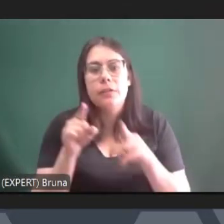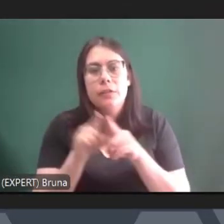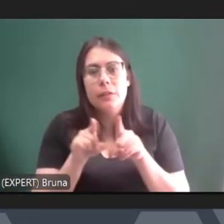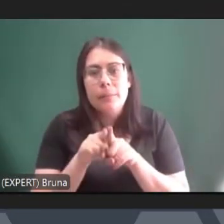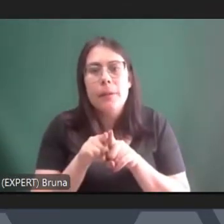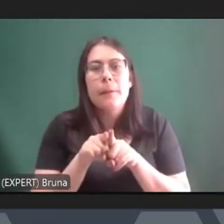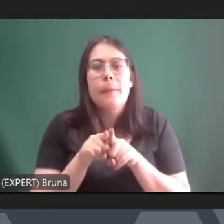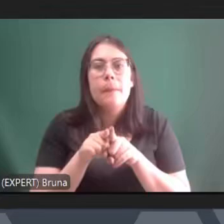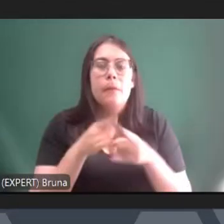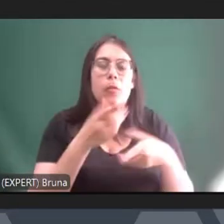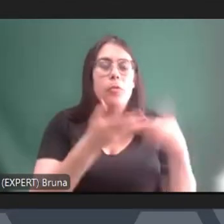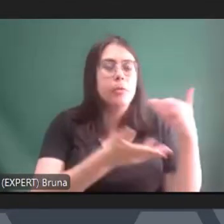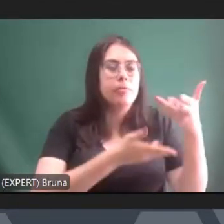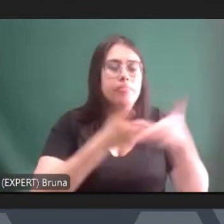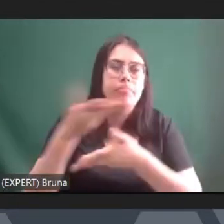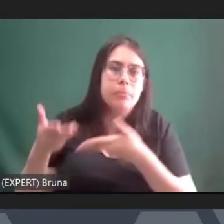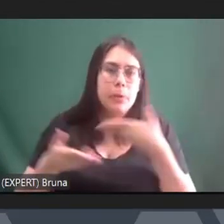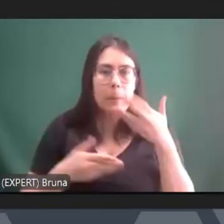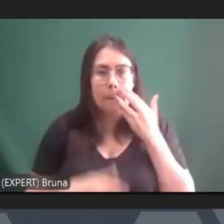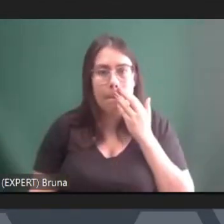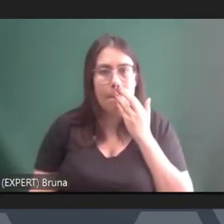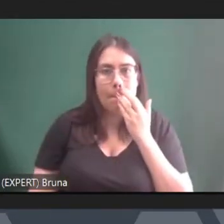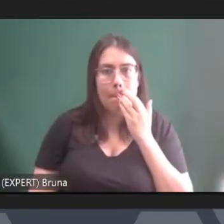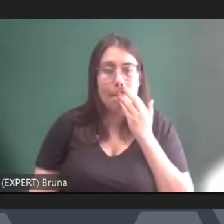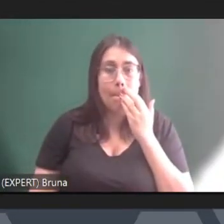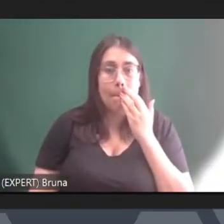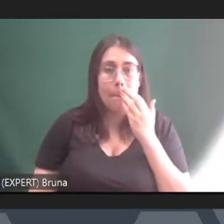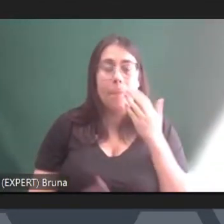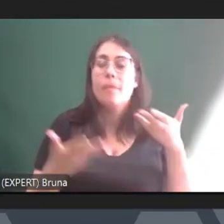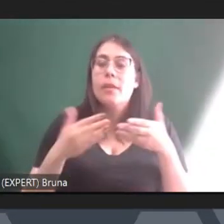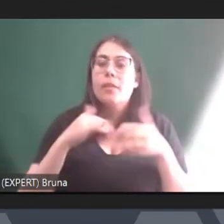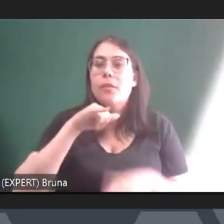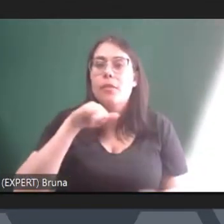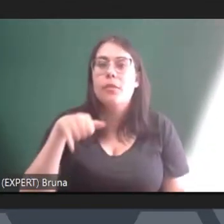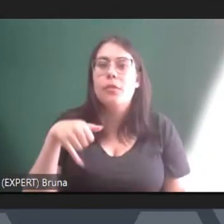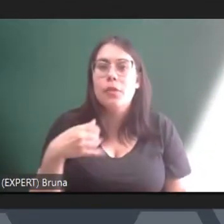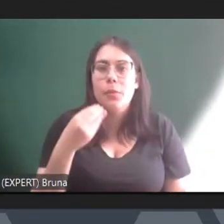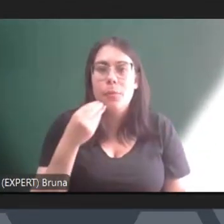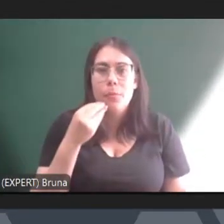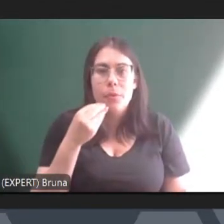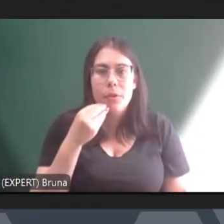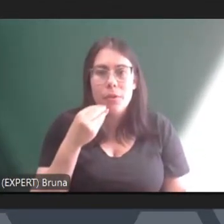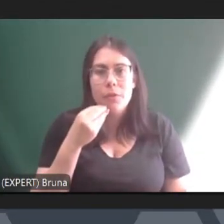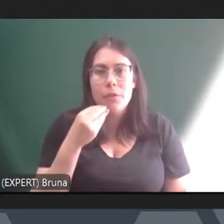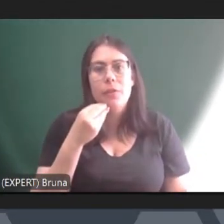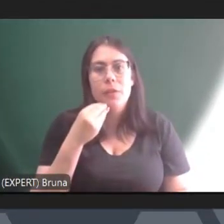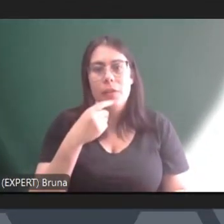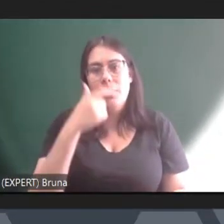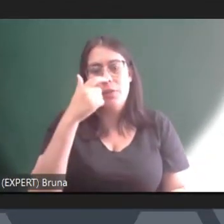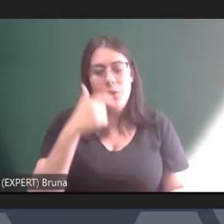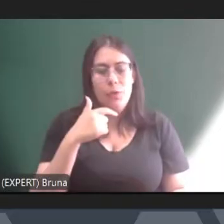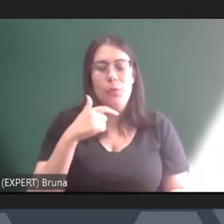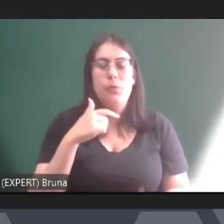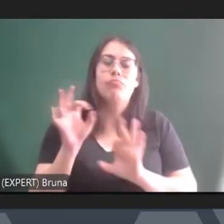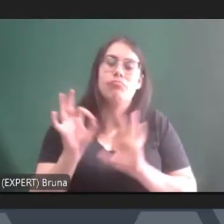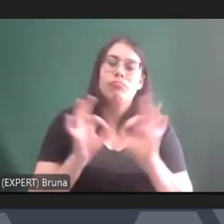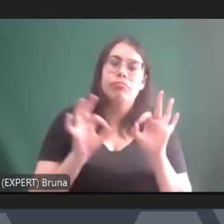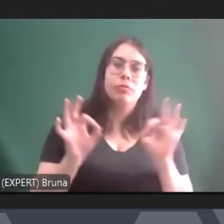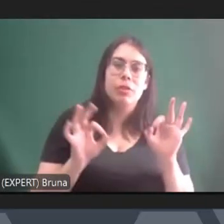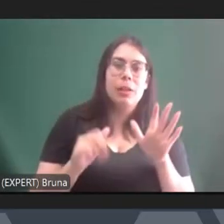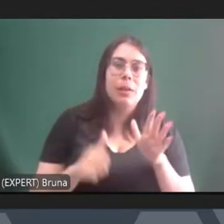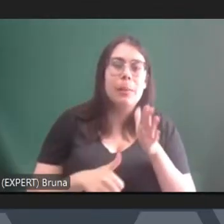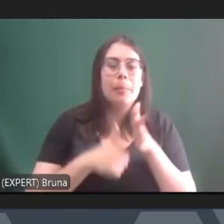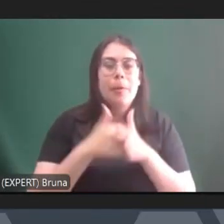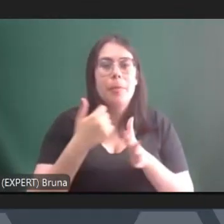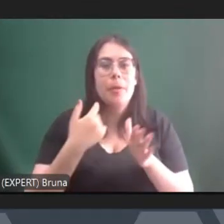partir dessa interação então eu vou aproveitar aqui do privilégio de ser o mediador da mesa e fazer a primeira questão